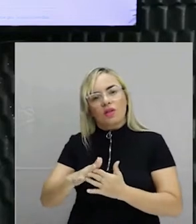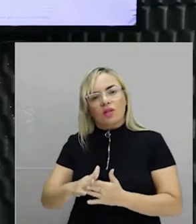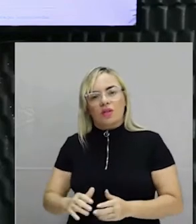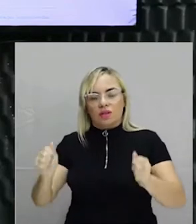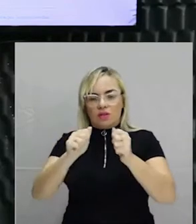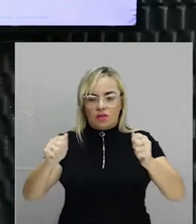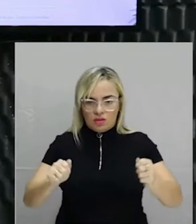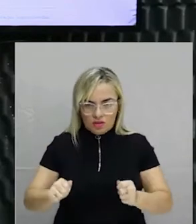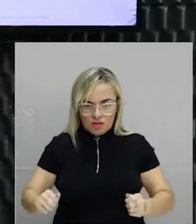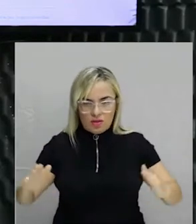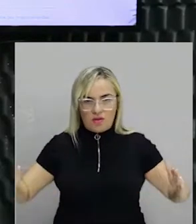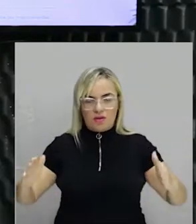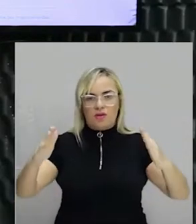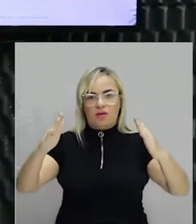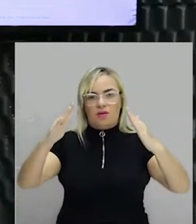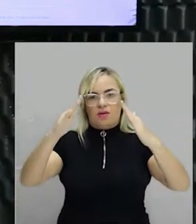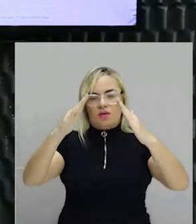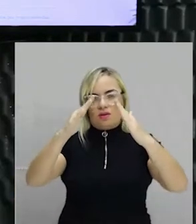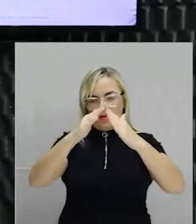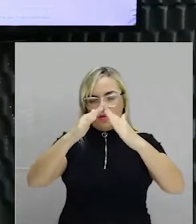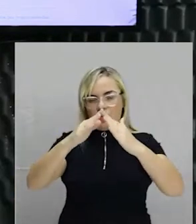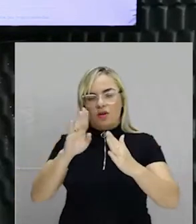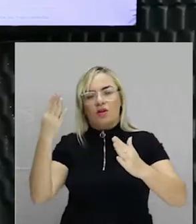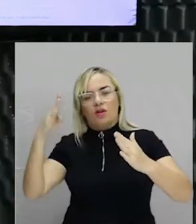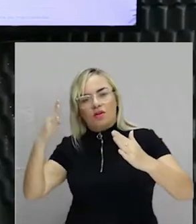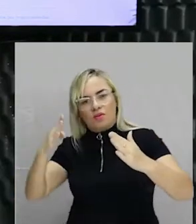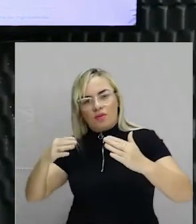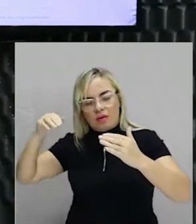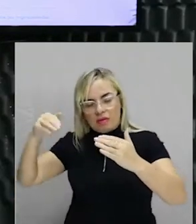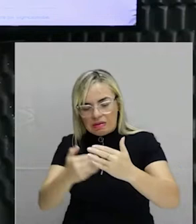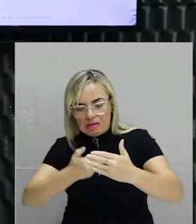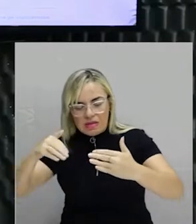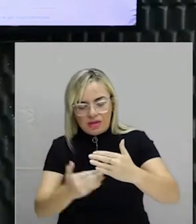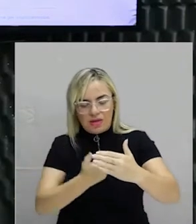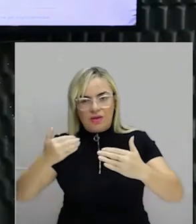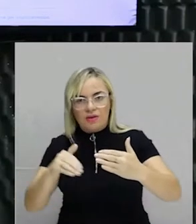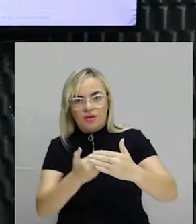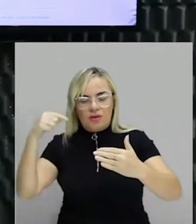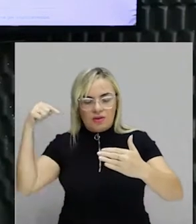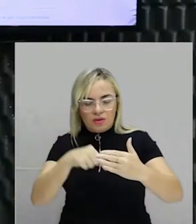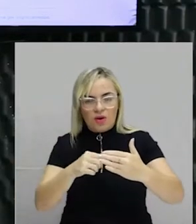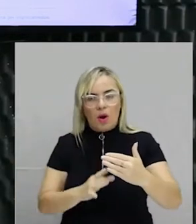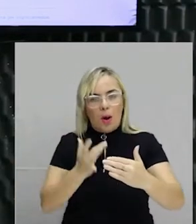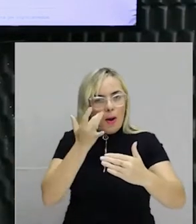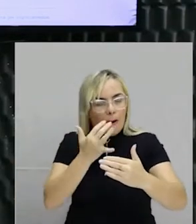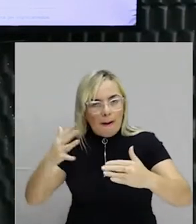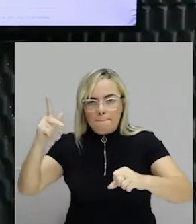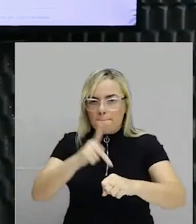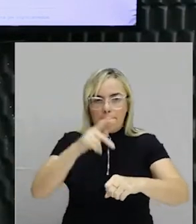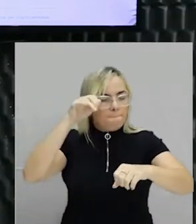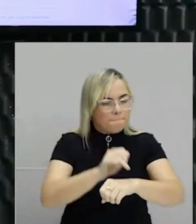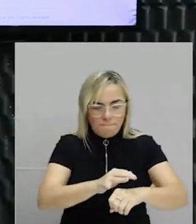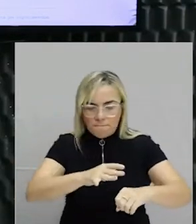Alguém pegava uma estátua de madeira, escavava a estátua por dentro, entupia a estátua de ouro e pedras preciosas e